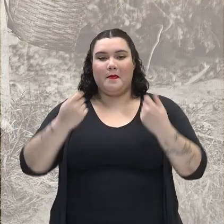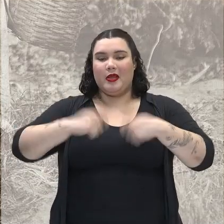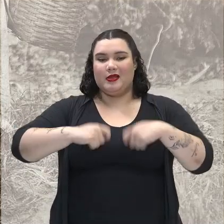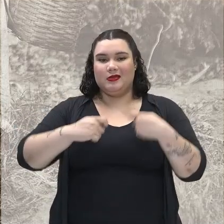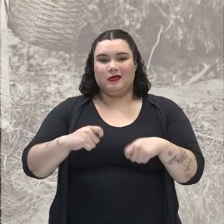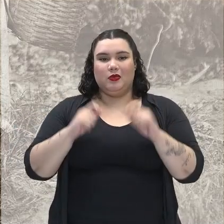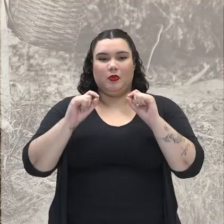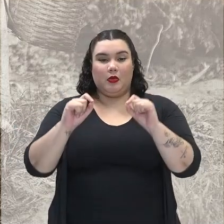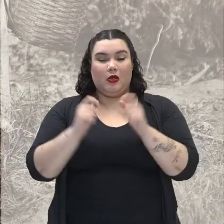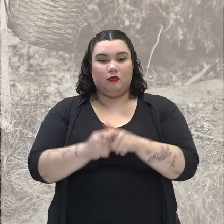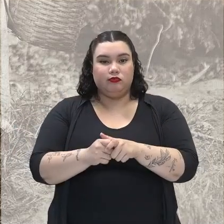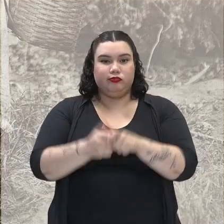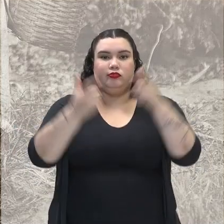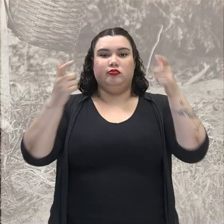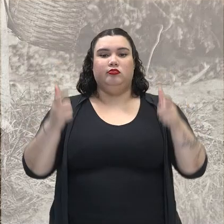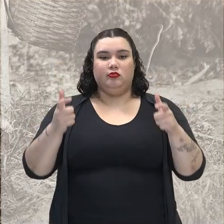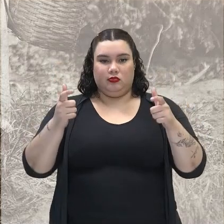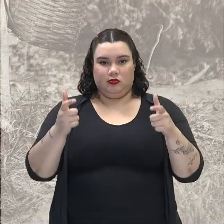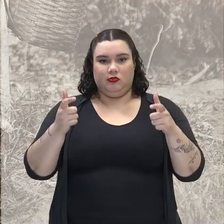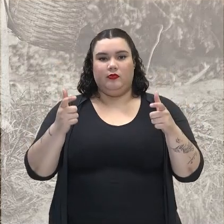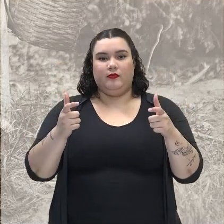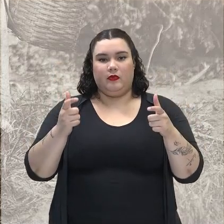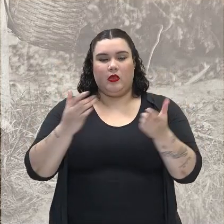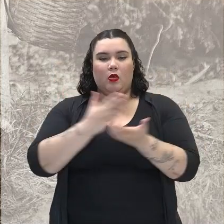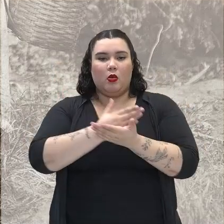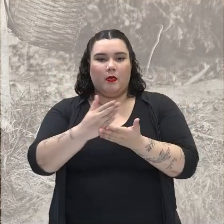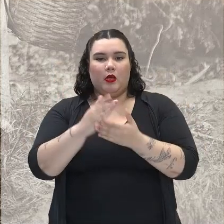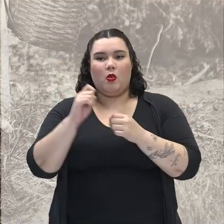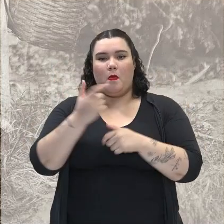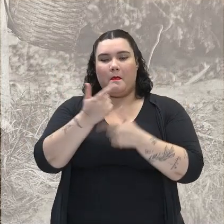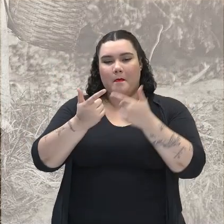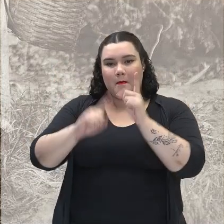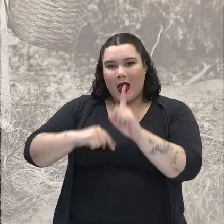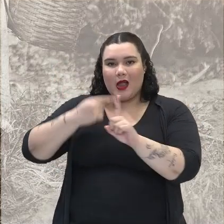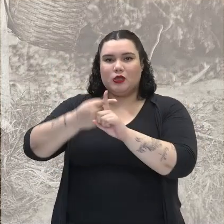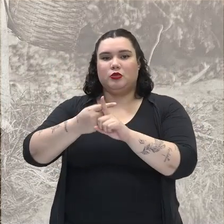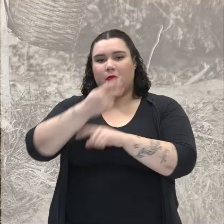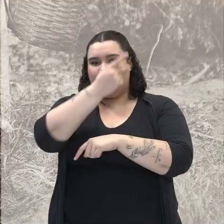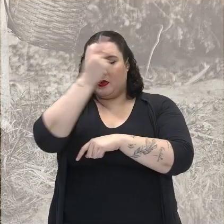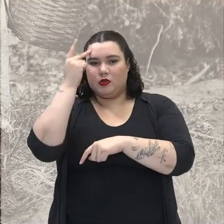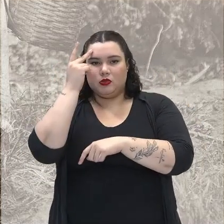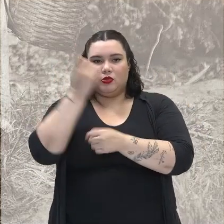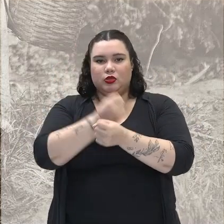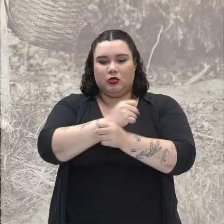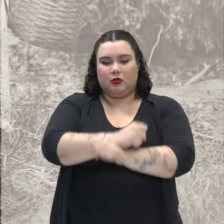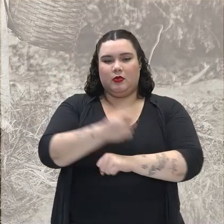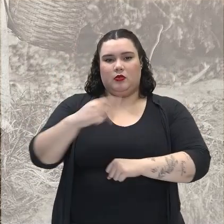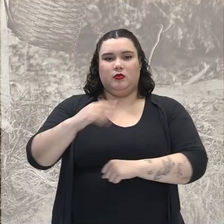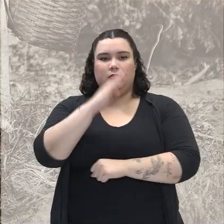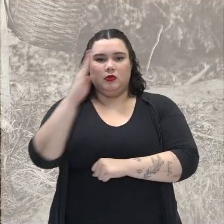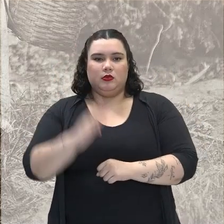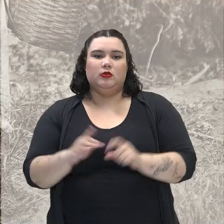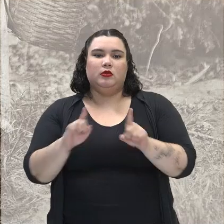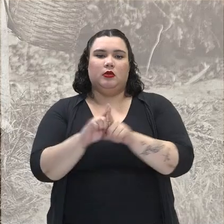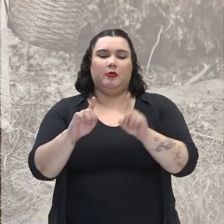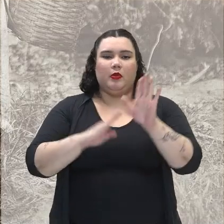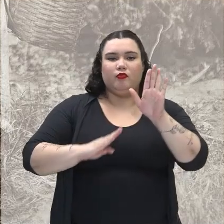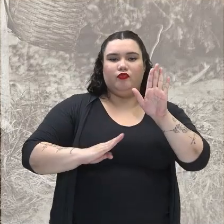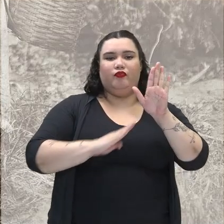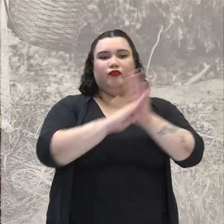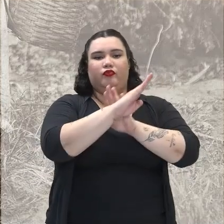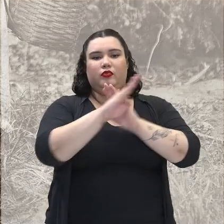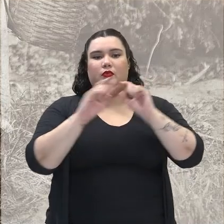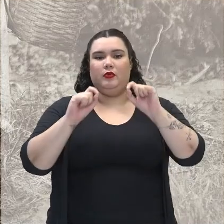aumento na escala da introdução de pessoas escravizadas no Brasil também, junto com um aumento progressivo